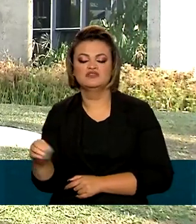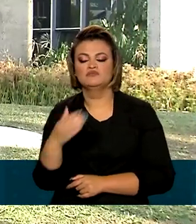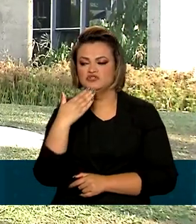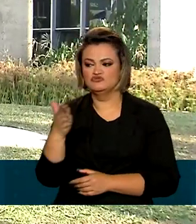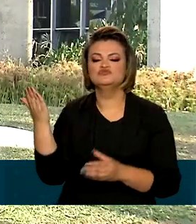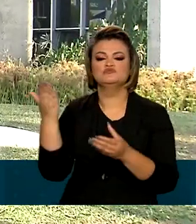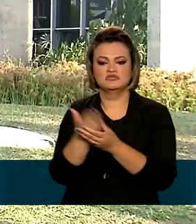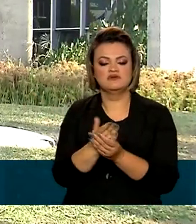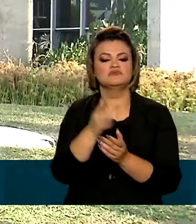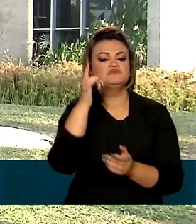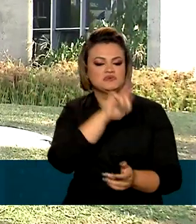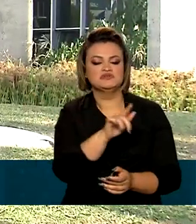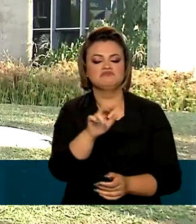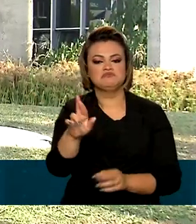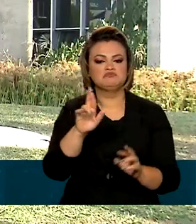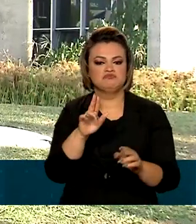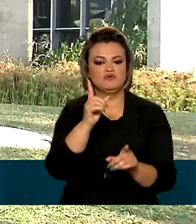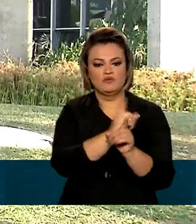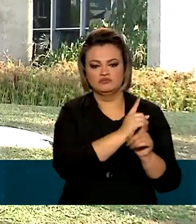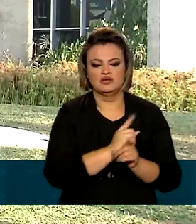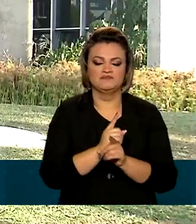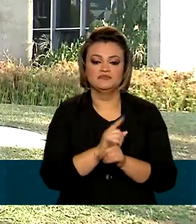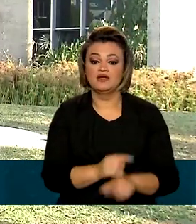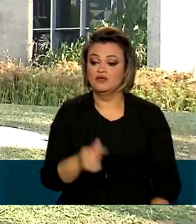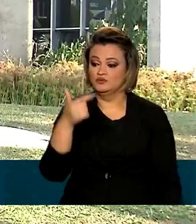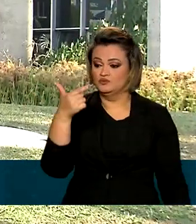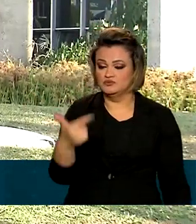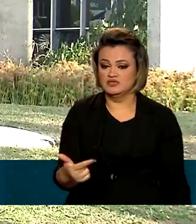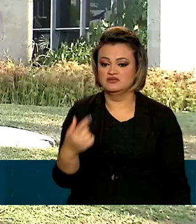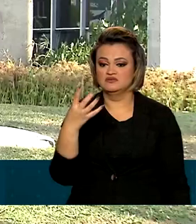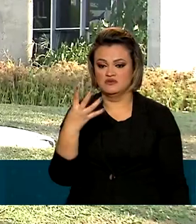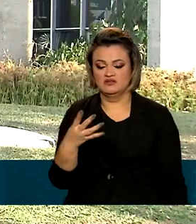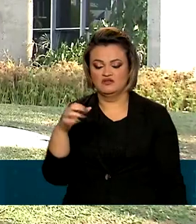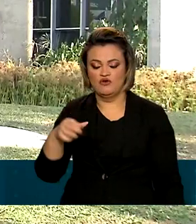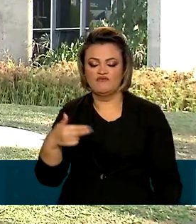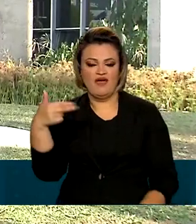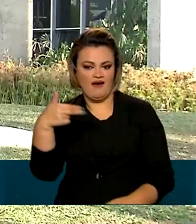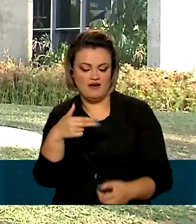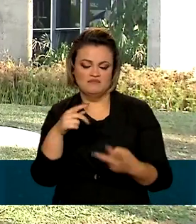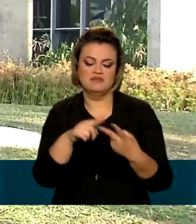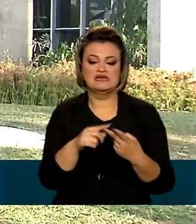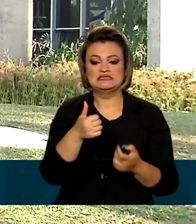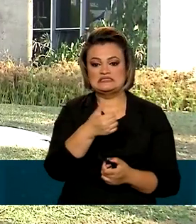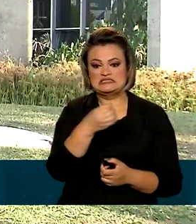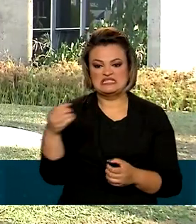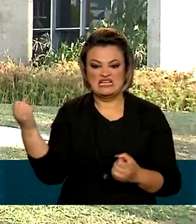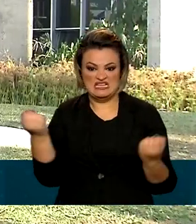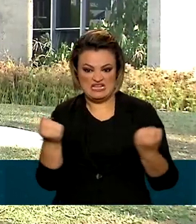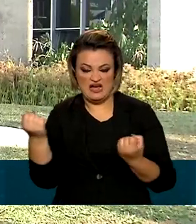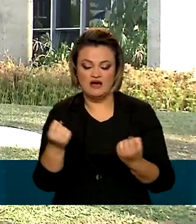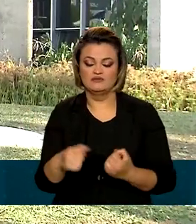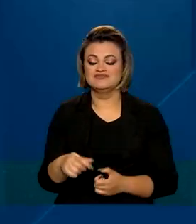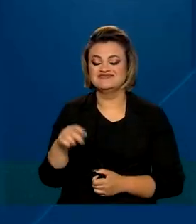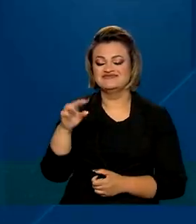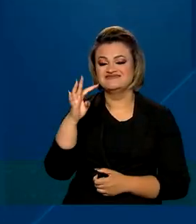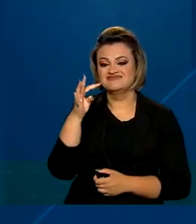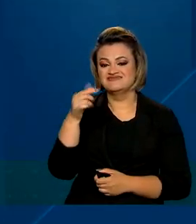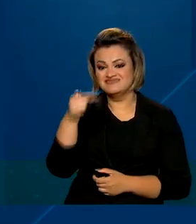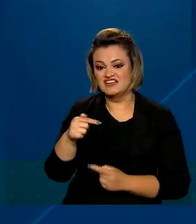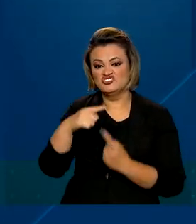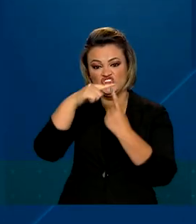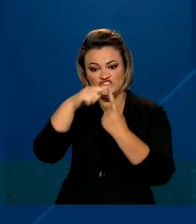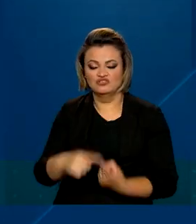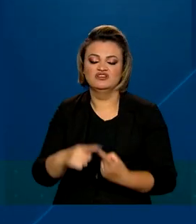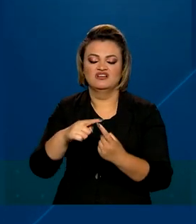As forças de segurança envolvidas apreenderam 249 armas, 100 veículos e mais de 7 toneladas de drogas.